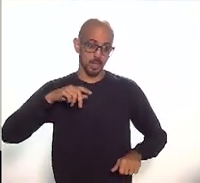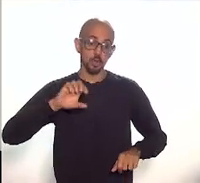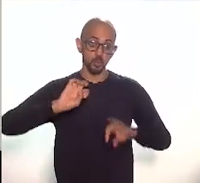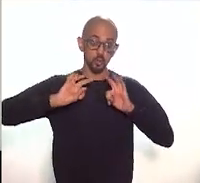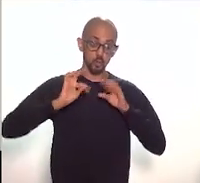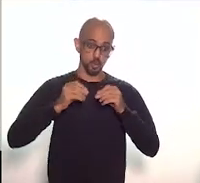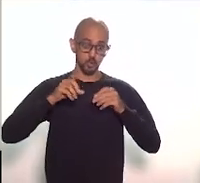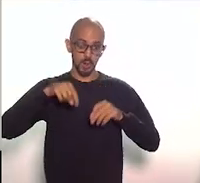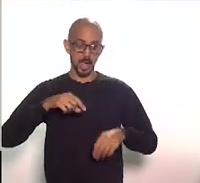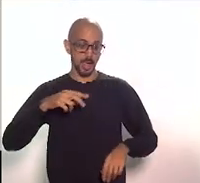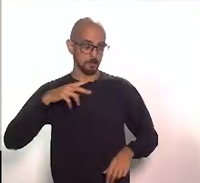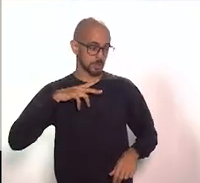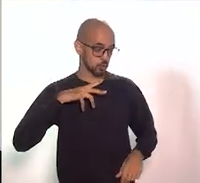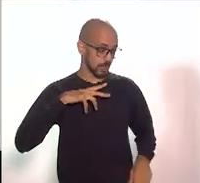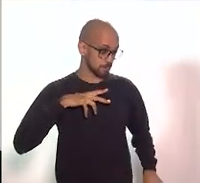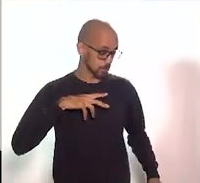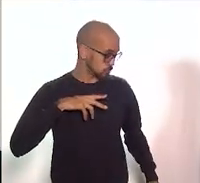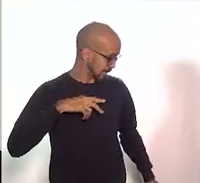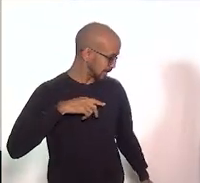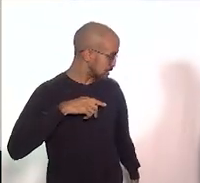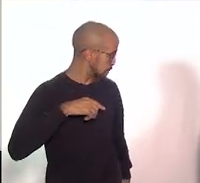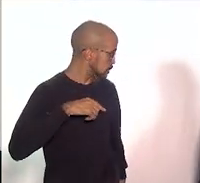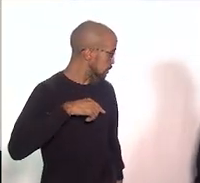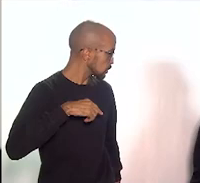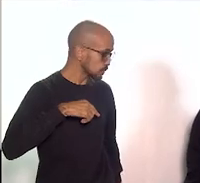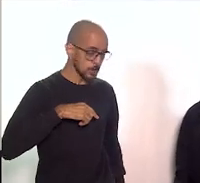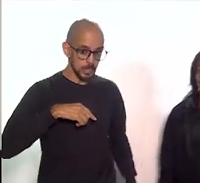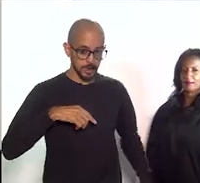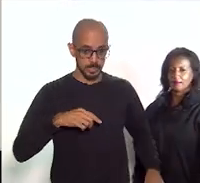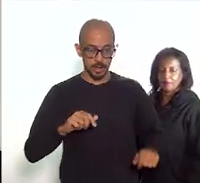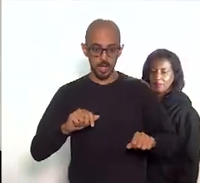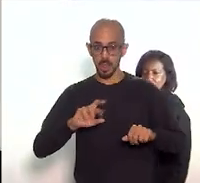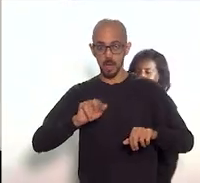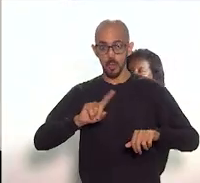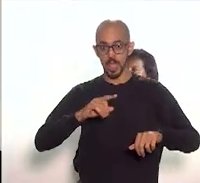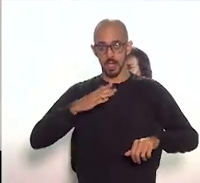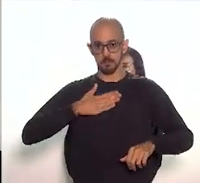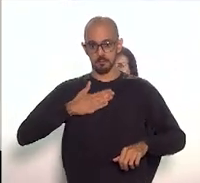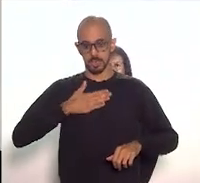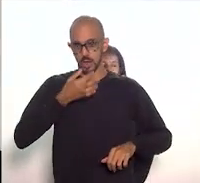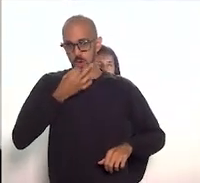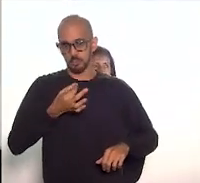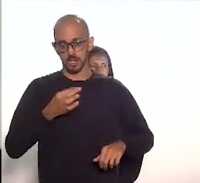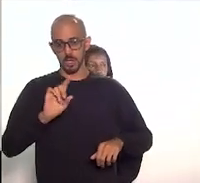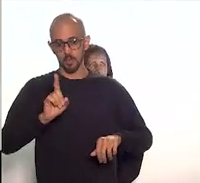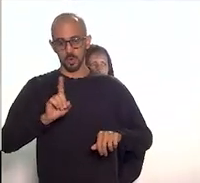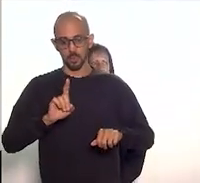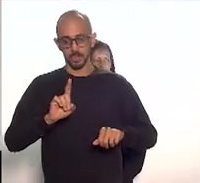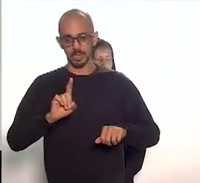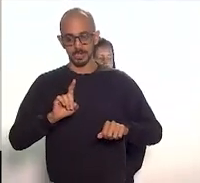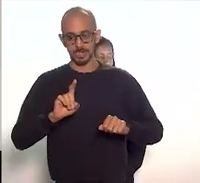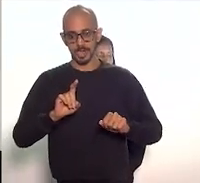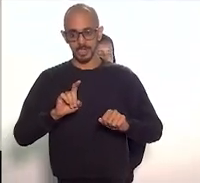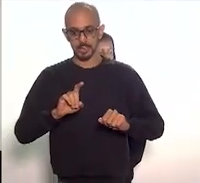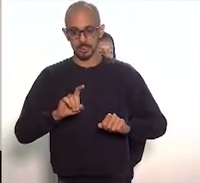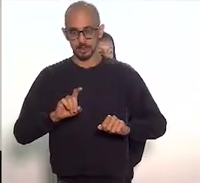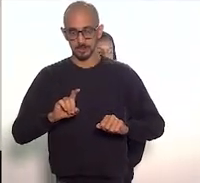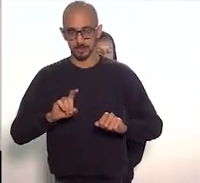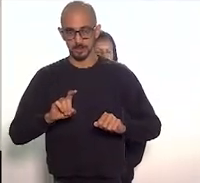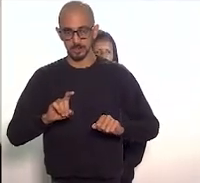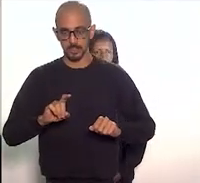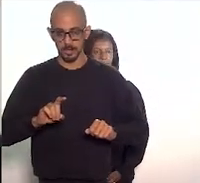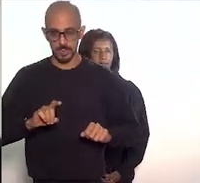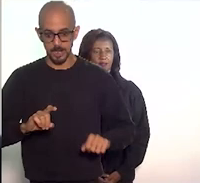não estou falando em nome do Museu da República que está aqui o representante, Mário, e a minha chefe, Daniela